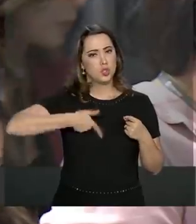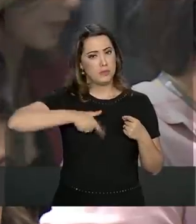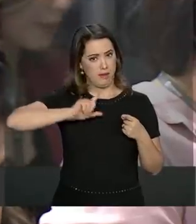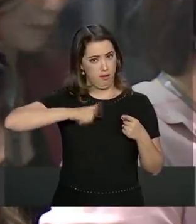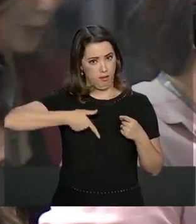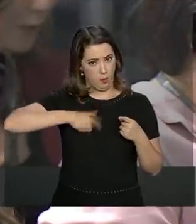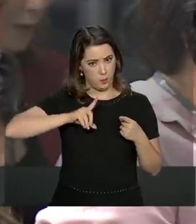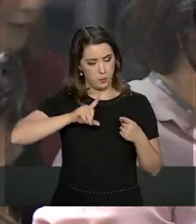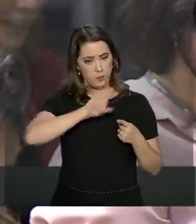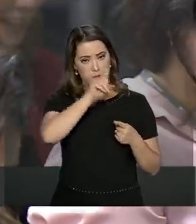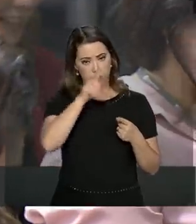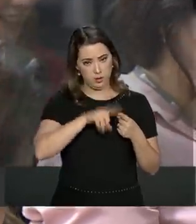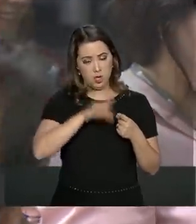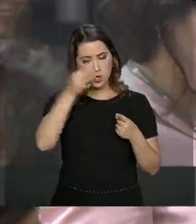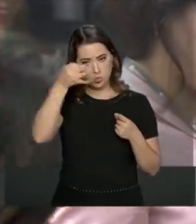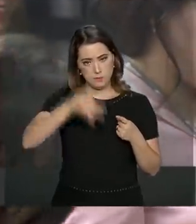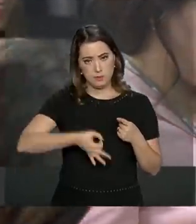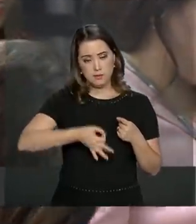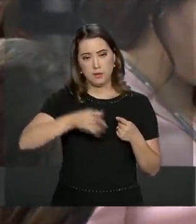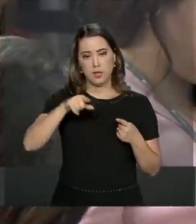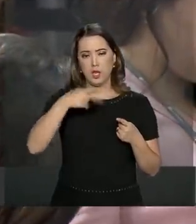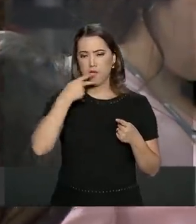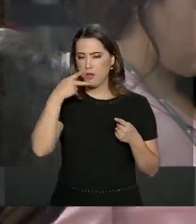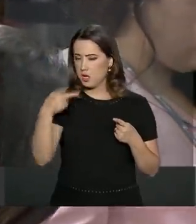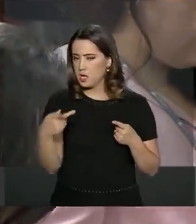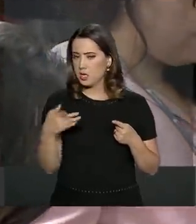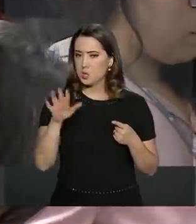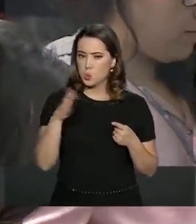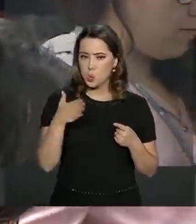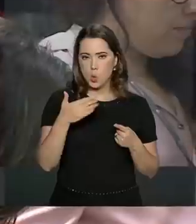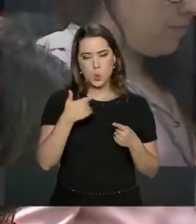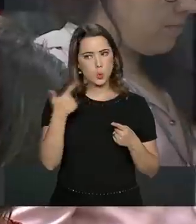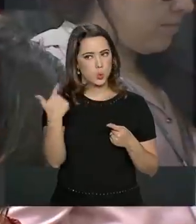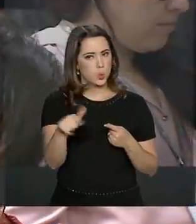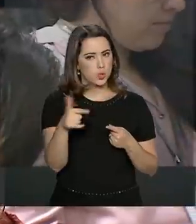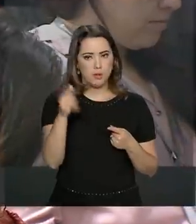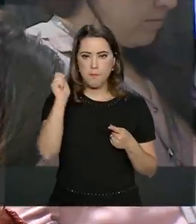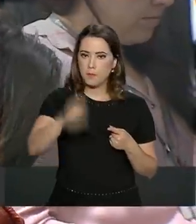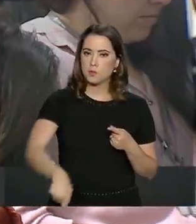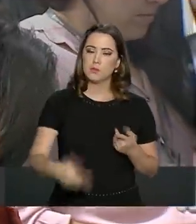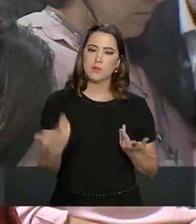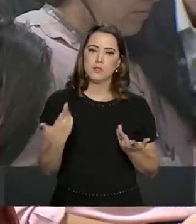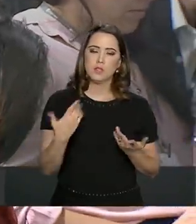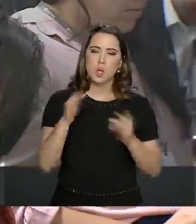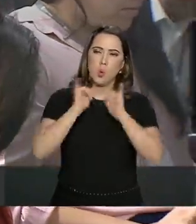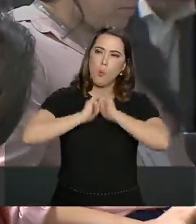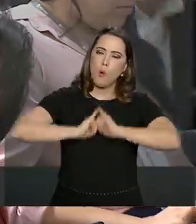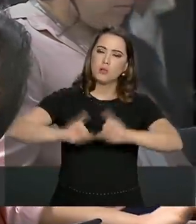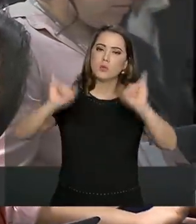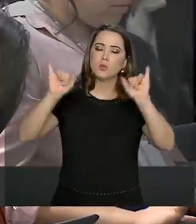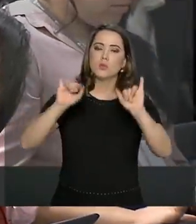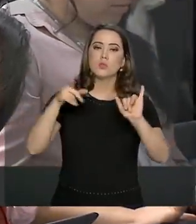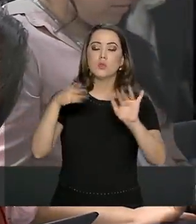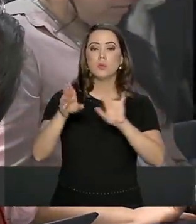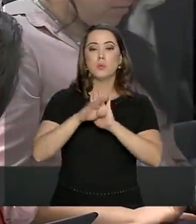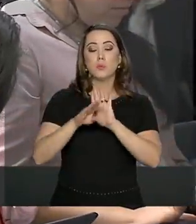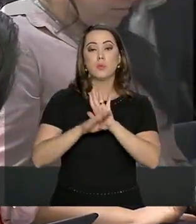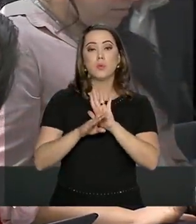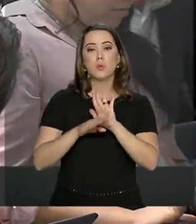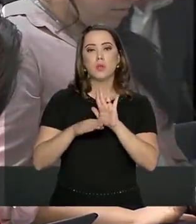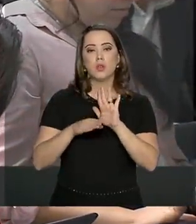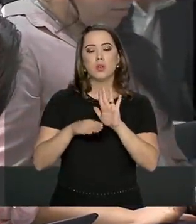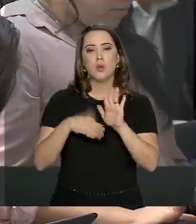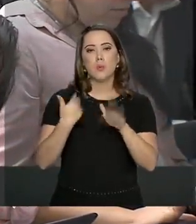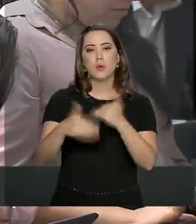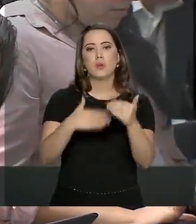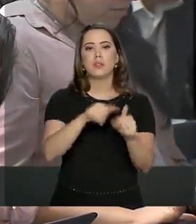se está sendo cogitado ou se está totalmente fora de cogitação a um anúncio ou um progresso no sentido da